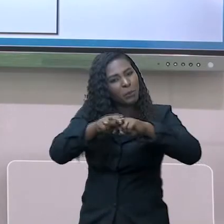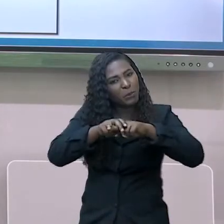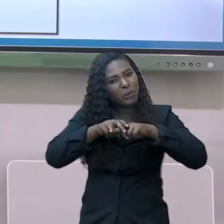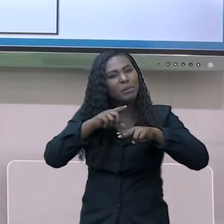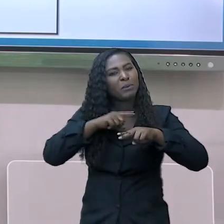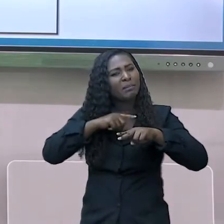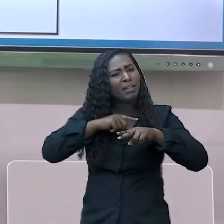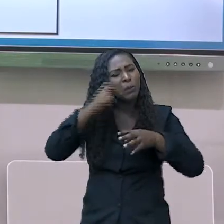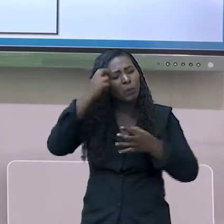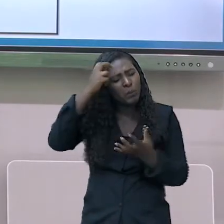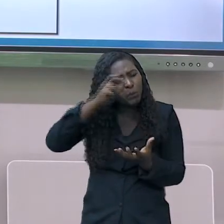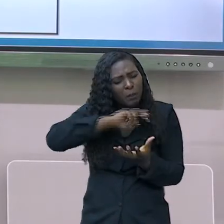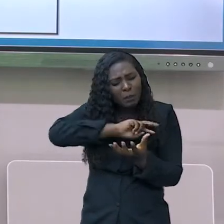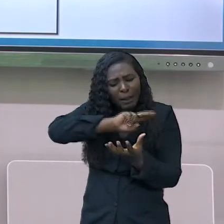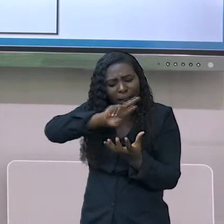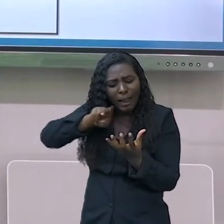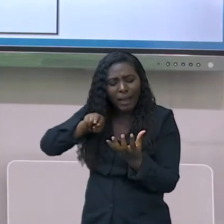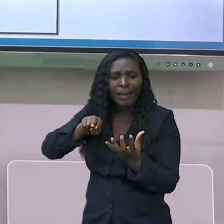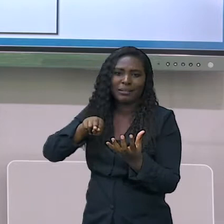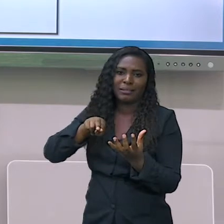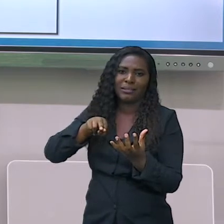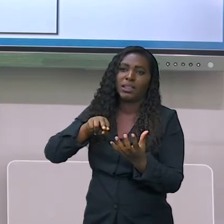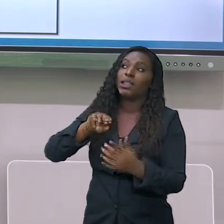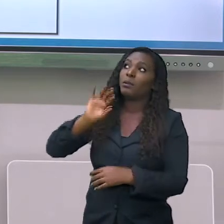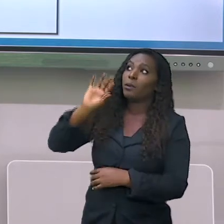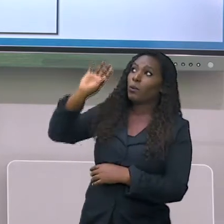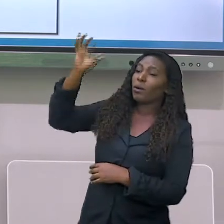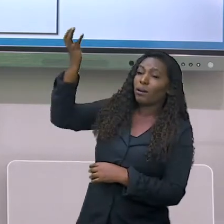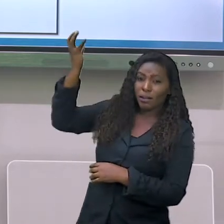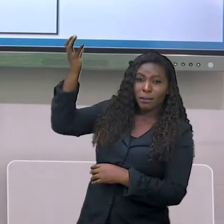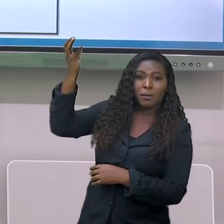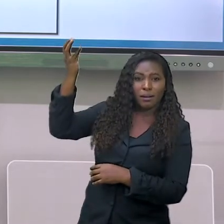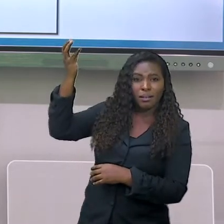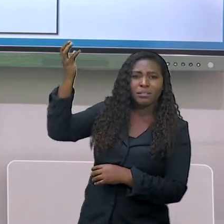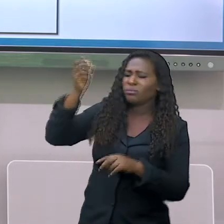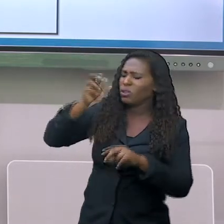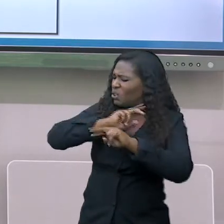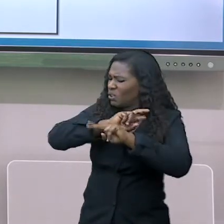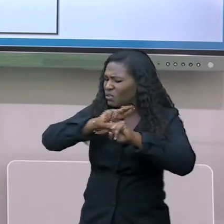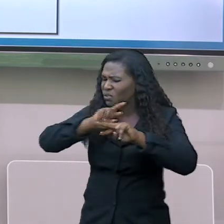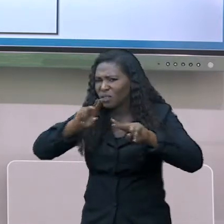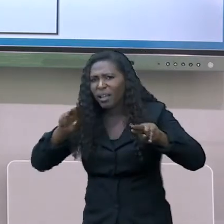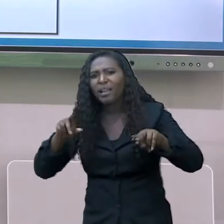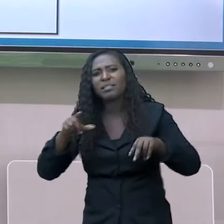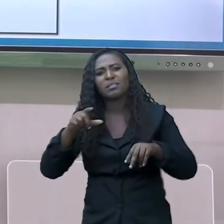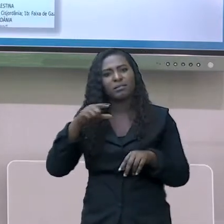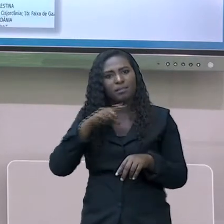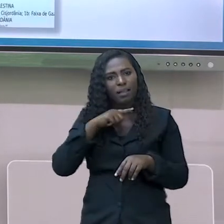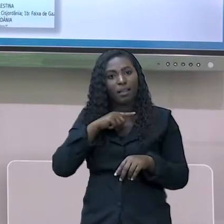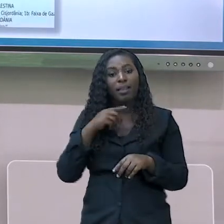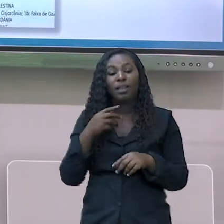interferir na cultura, nos costumes. Vamos lá?